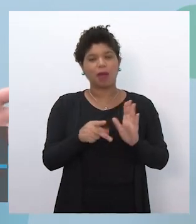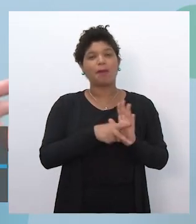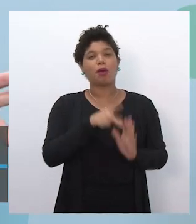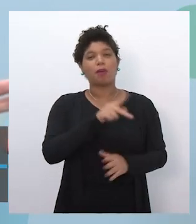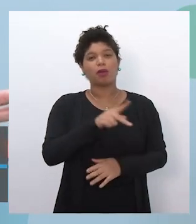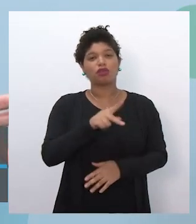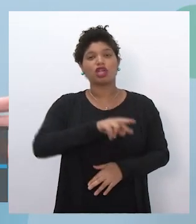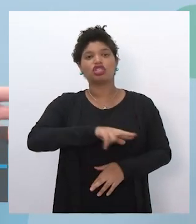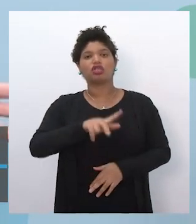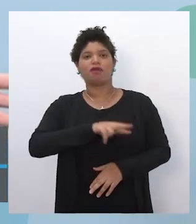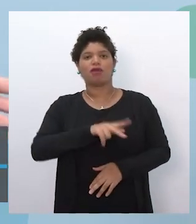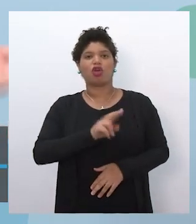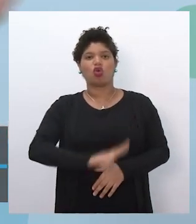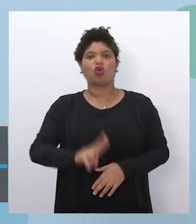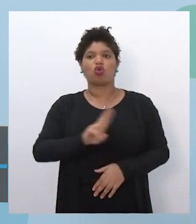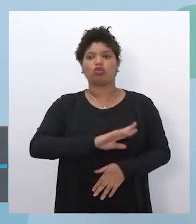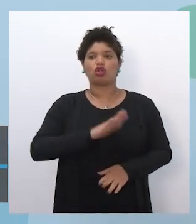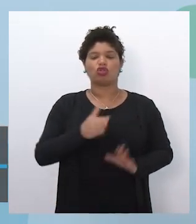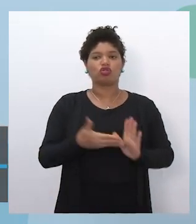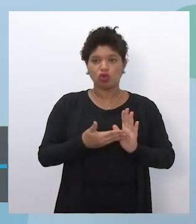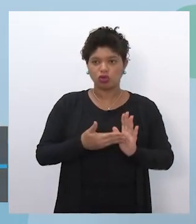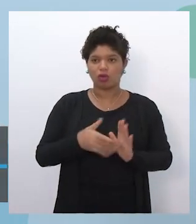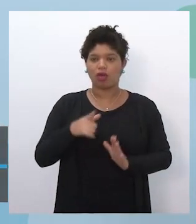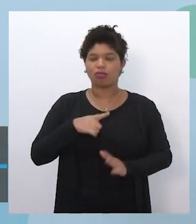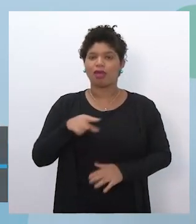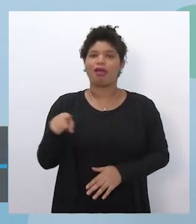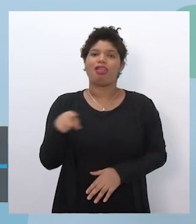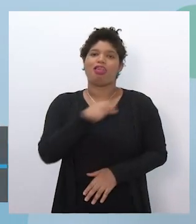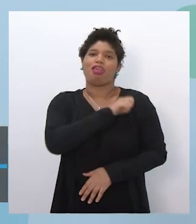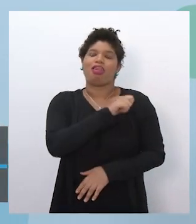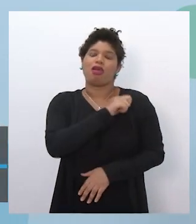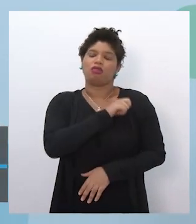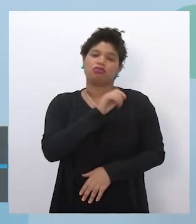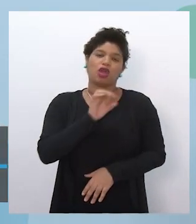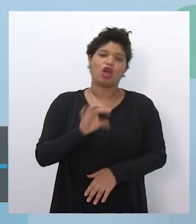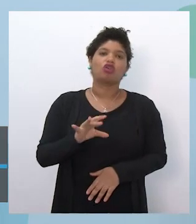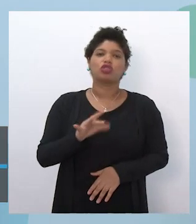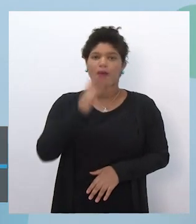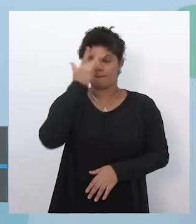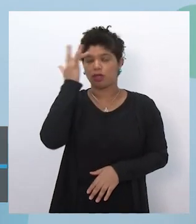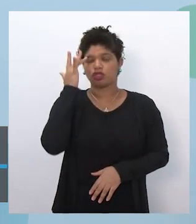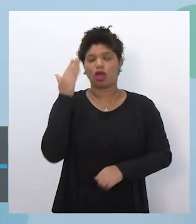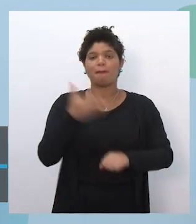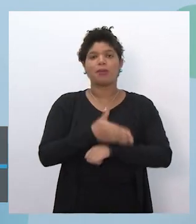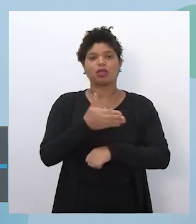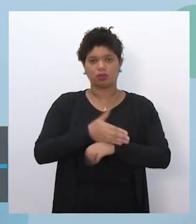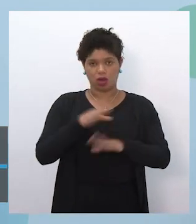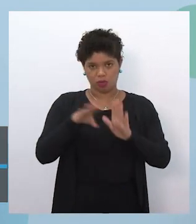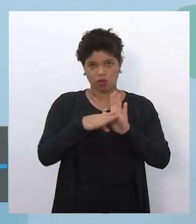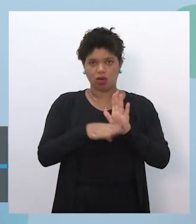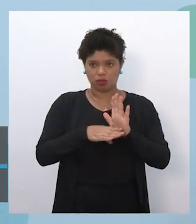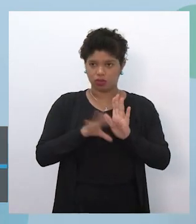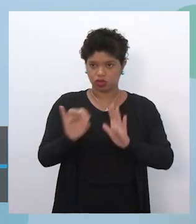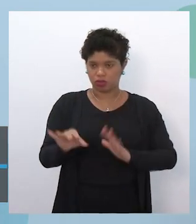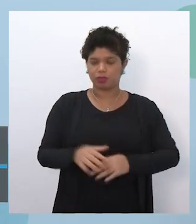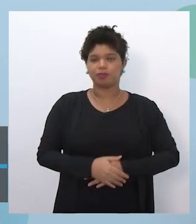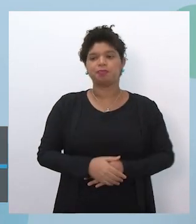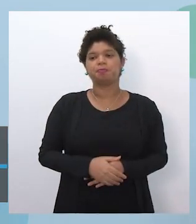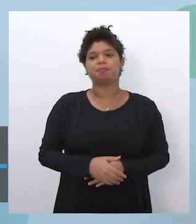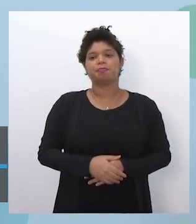disponibilização para todos os professores, dos alunos, é só para quem participar do programa mesmo. E aí,